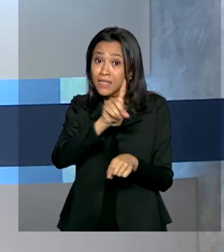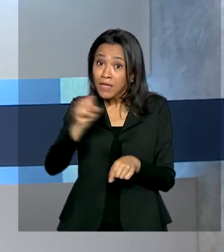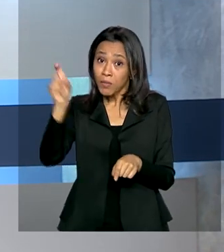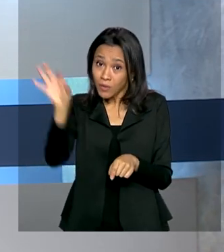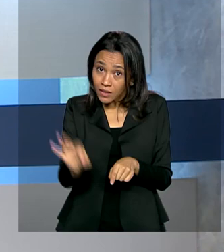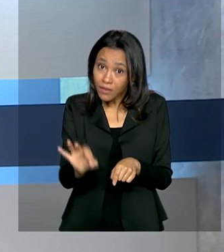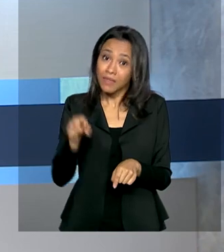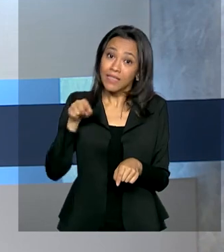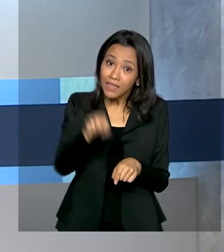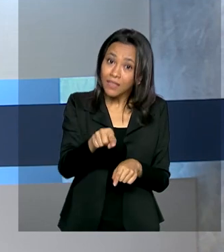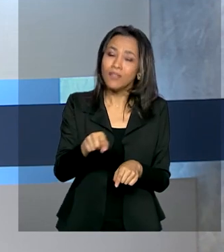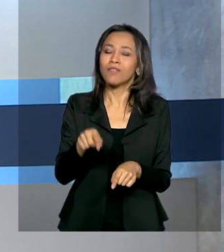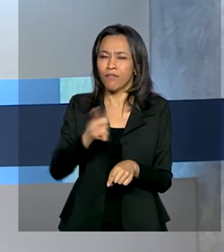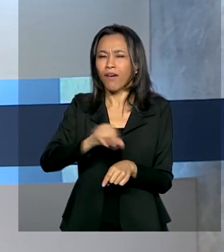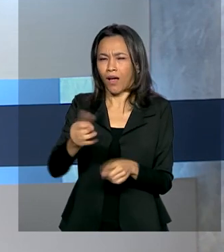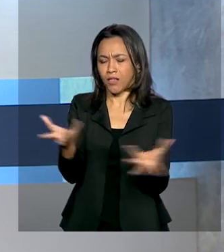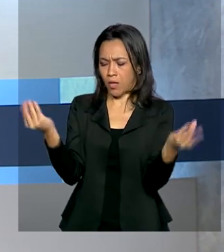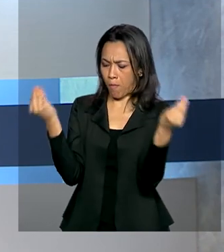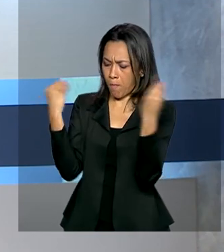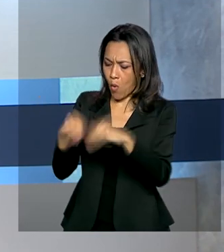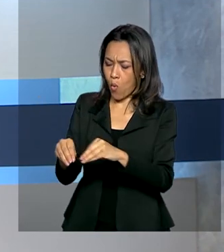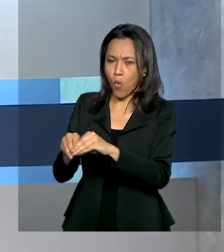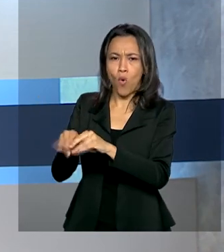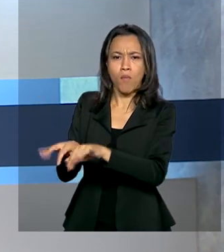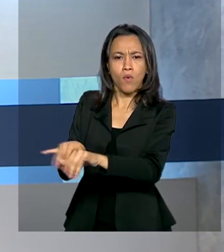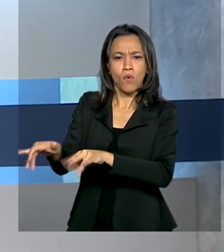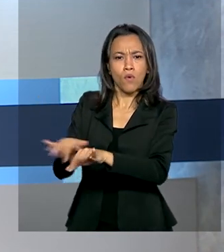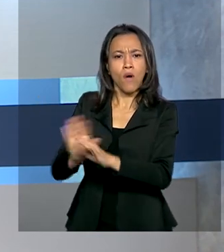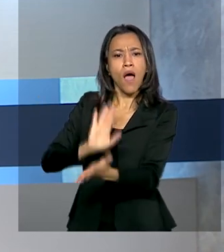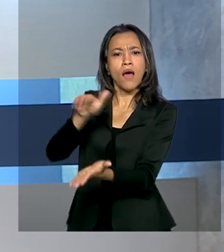estejam totalmente digitalizados até o final de 2022.